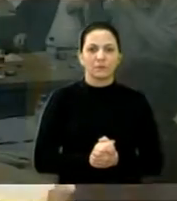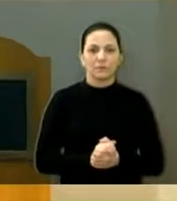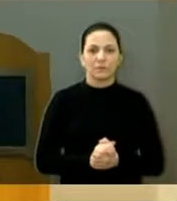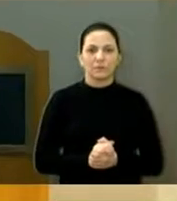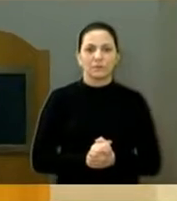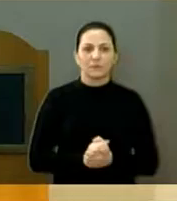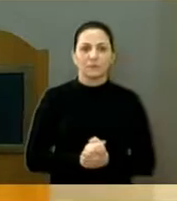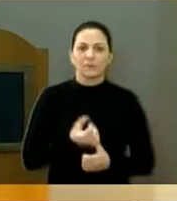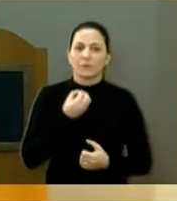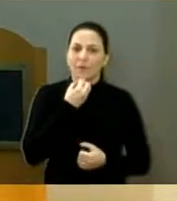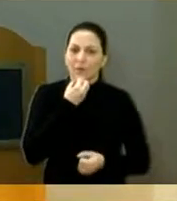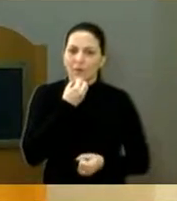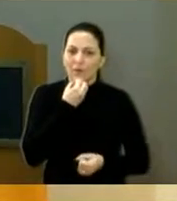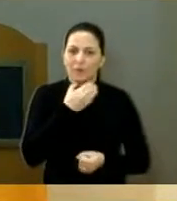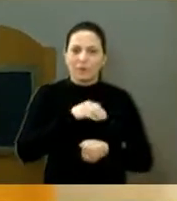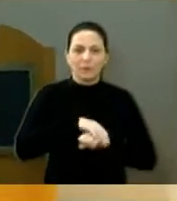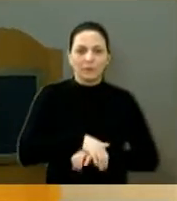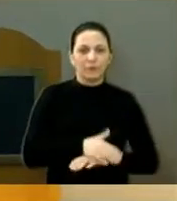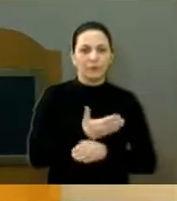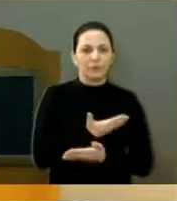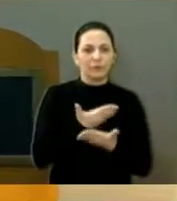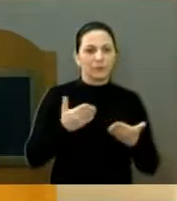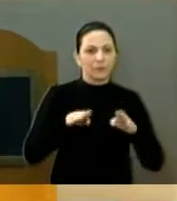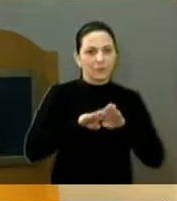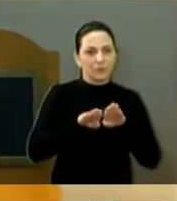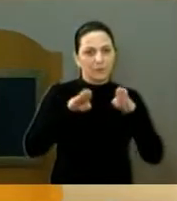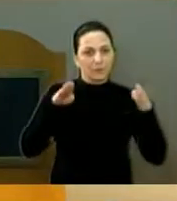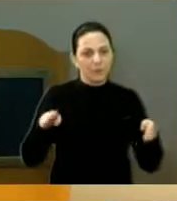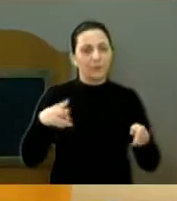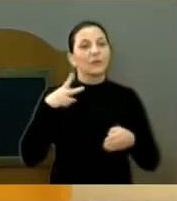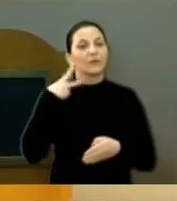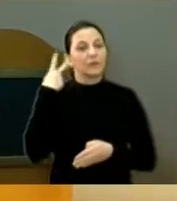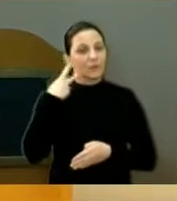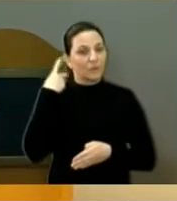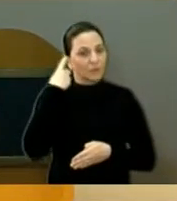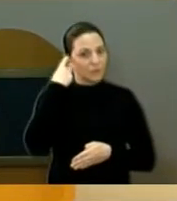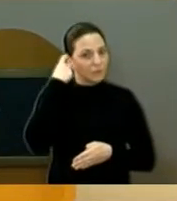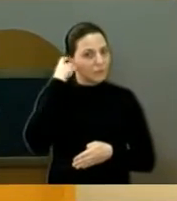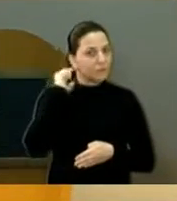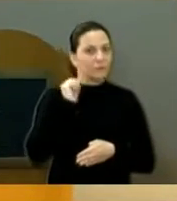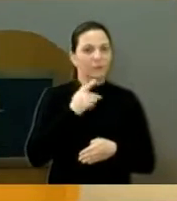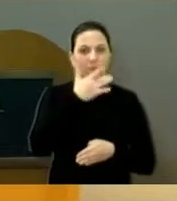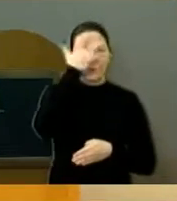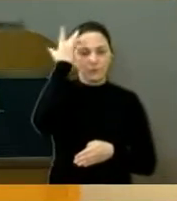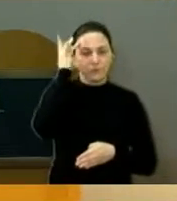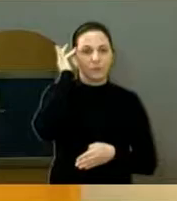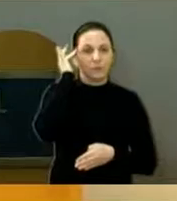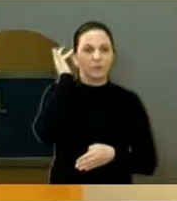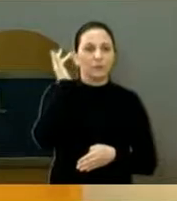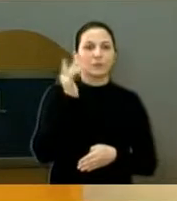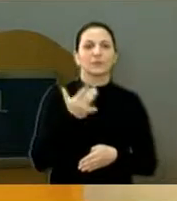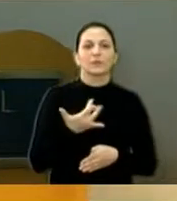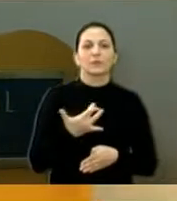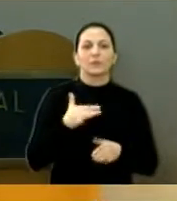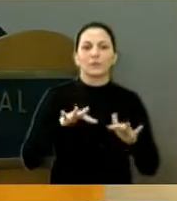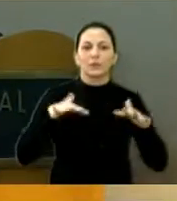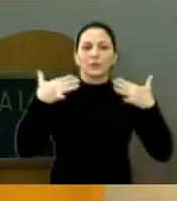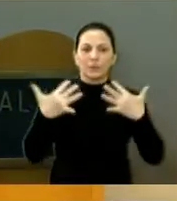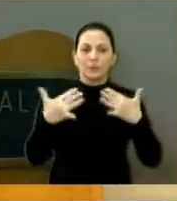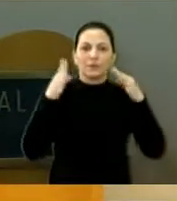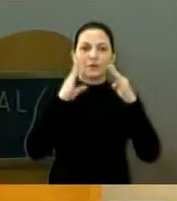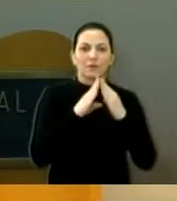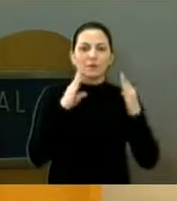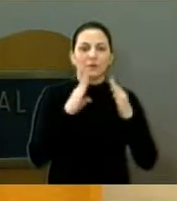Boa noite a todos, boa noite mesa, boa noite vereadores, boa noite quem está no plenário, boa noite quem está assistindo em casa, na